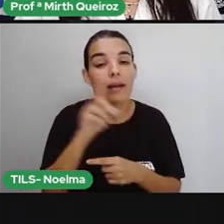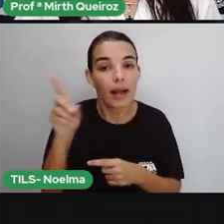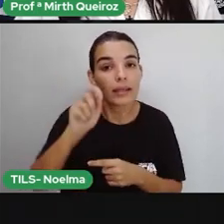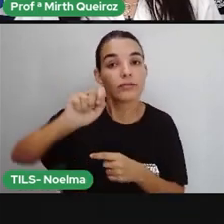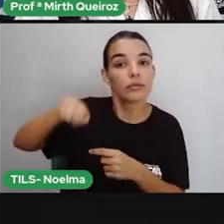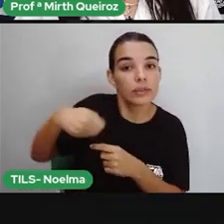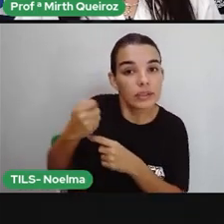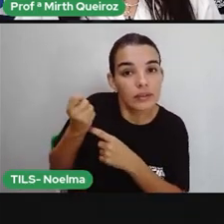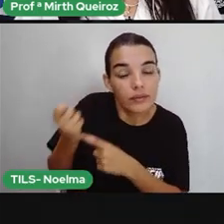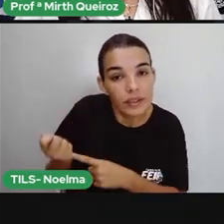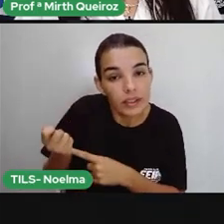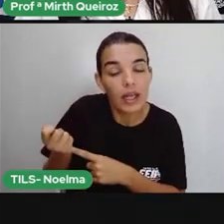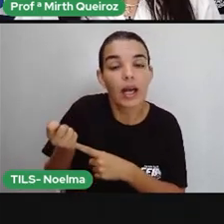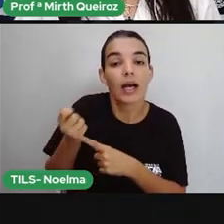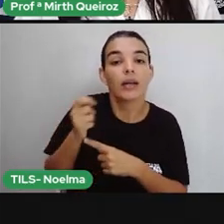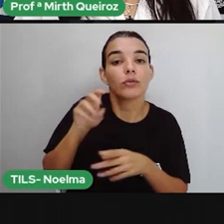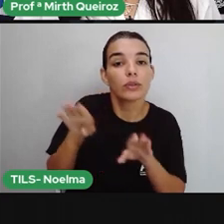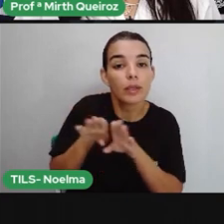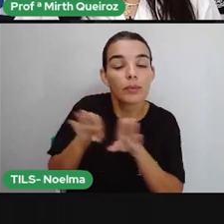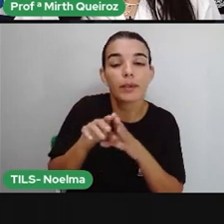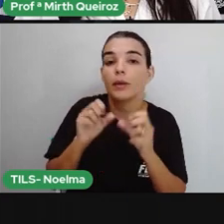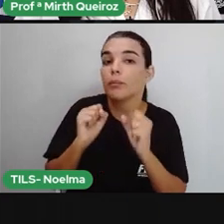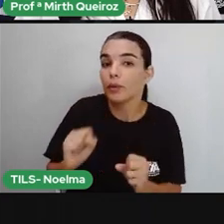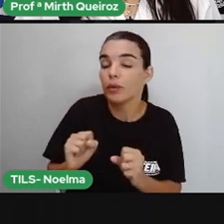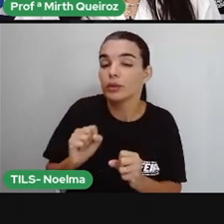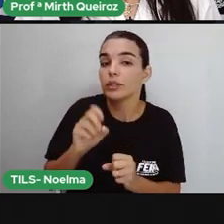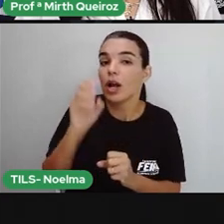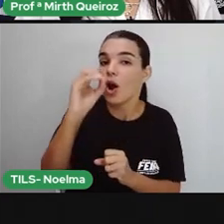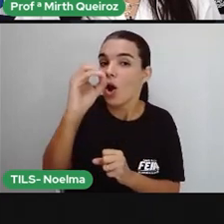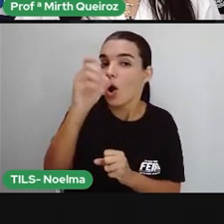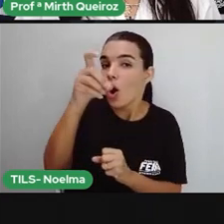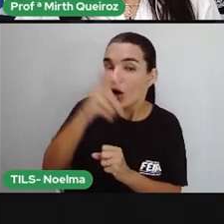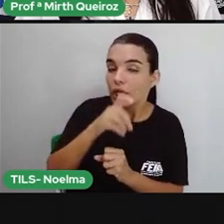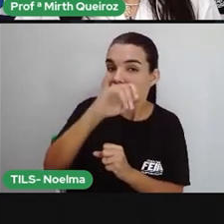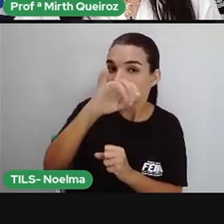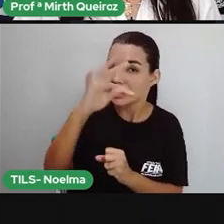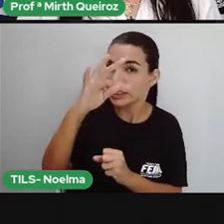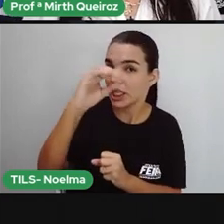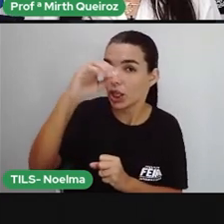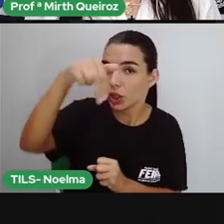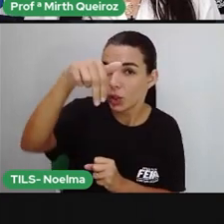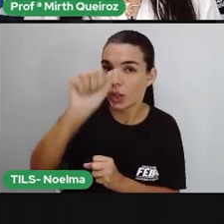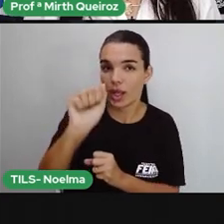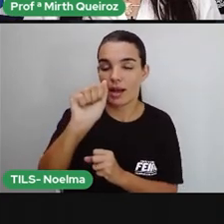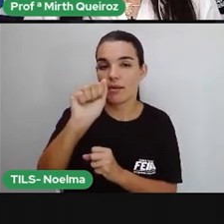que a palavra liquidificador é uma palavra oxítona.